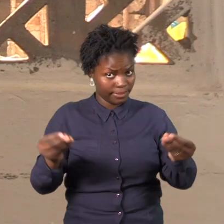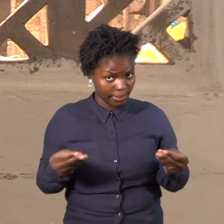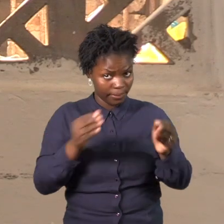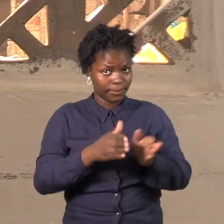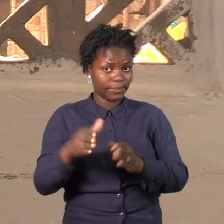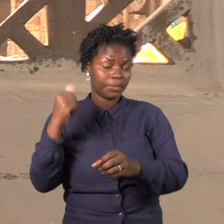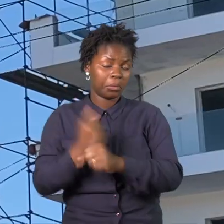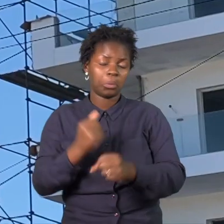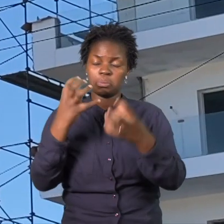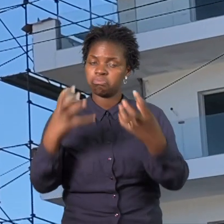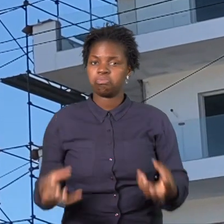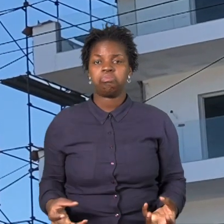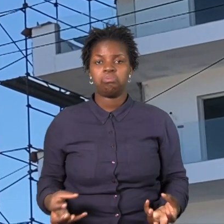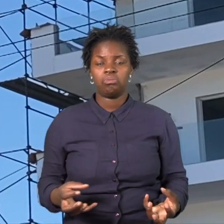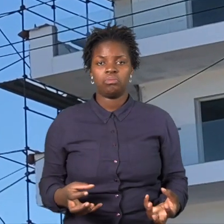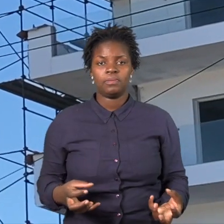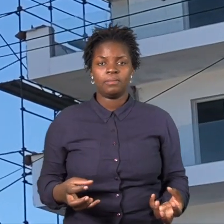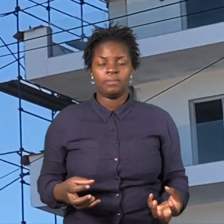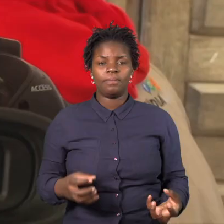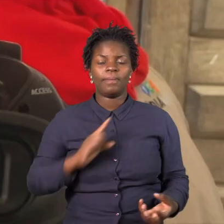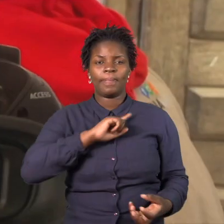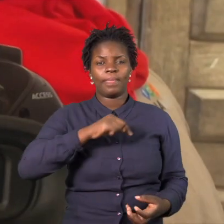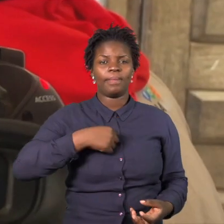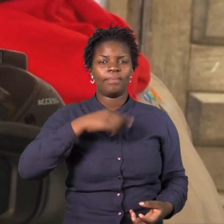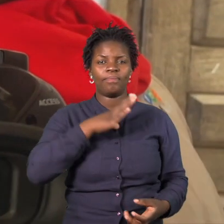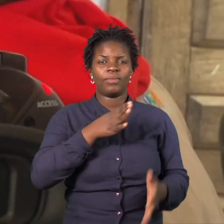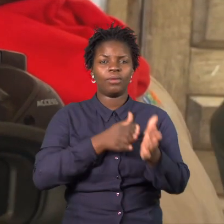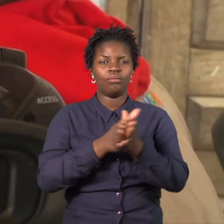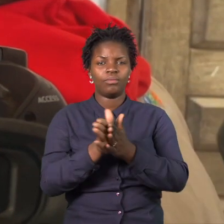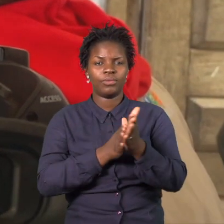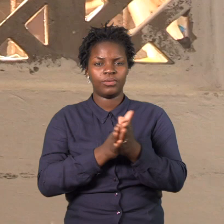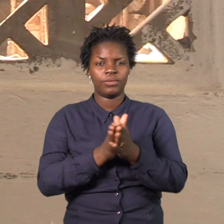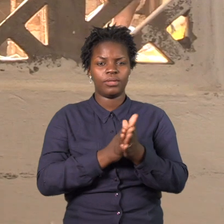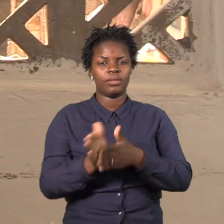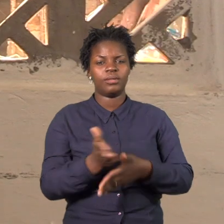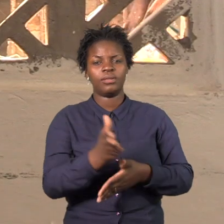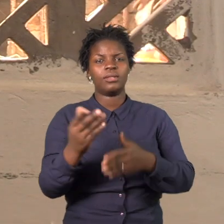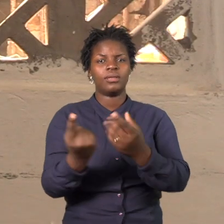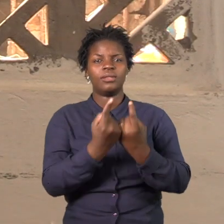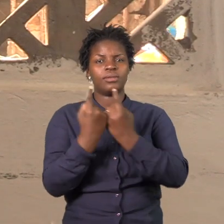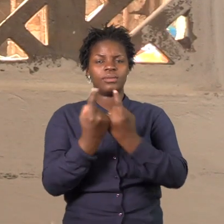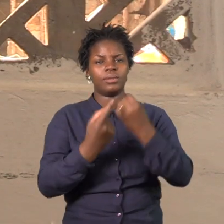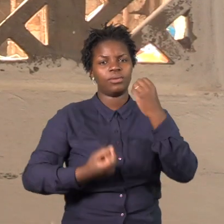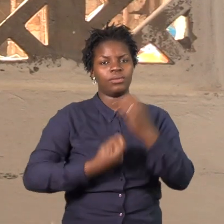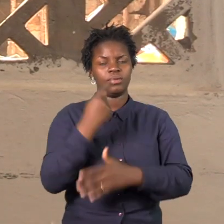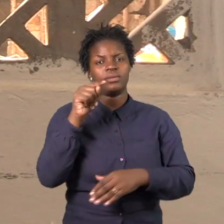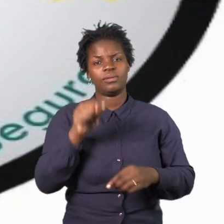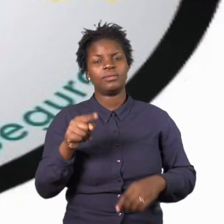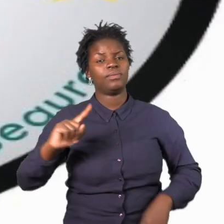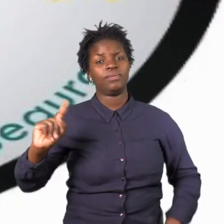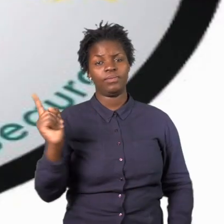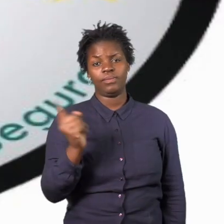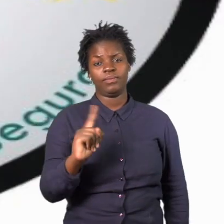imaginar uma altura de quarto andar para baixo. Se eu estou aqui a falar, dar essa entrevista, é por sorte, é por sorte.